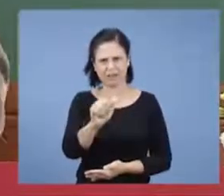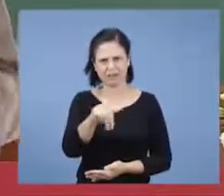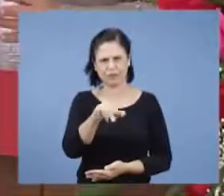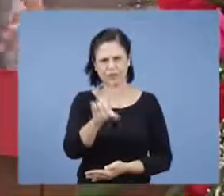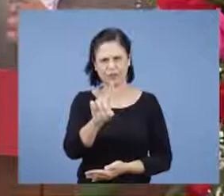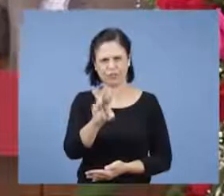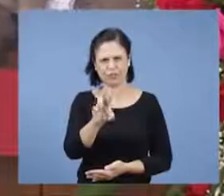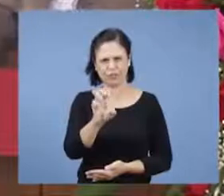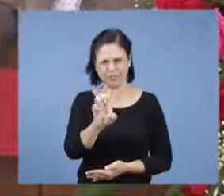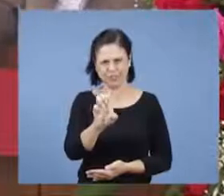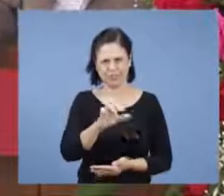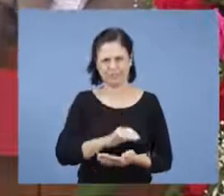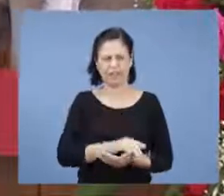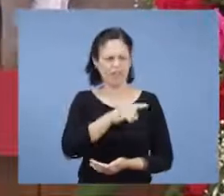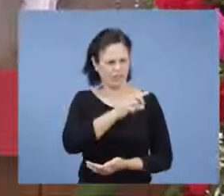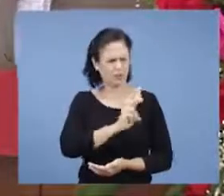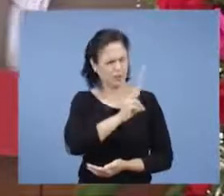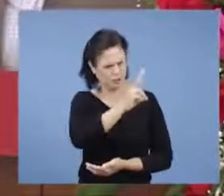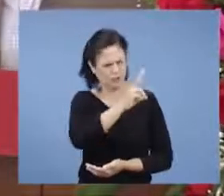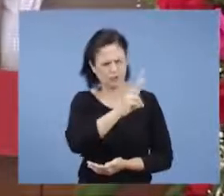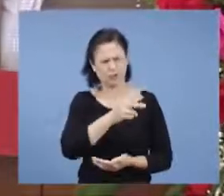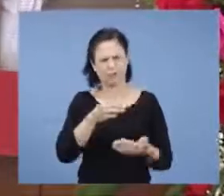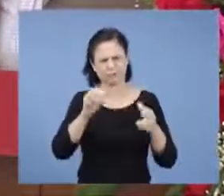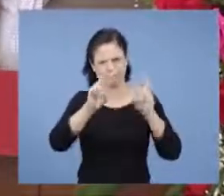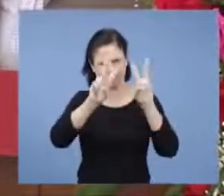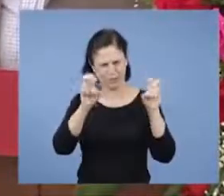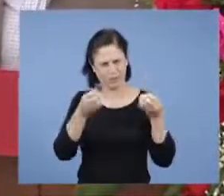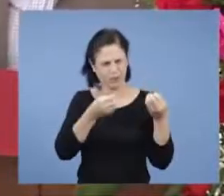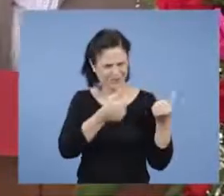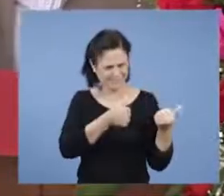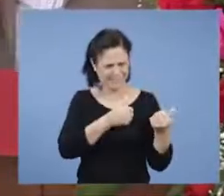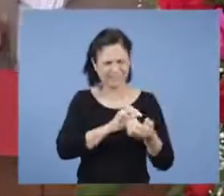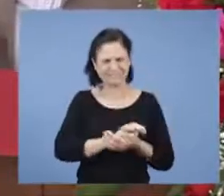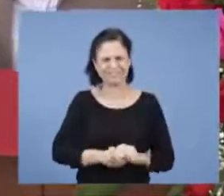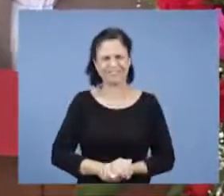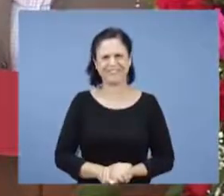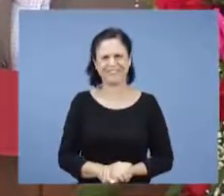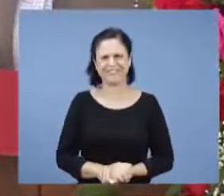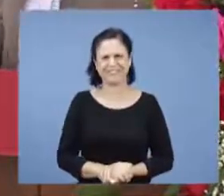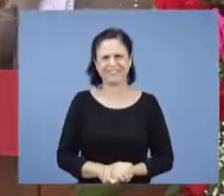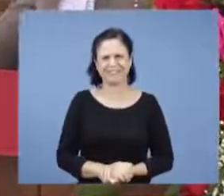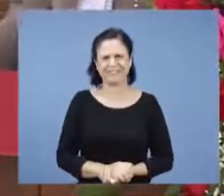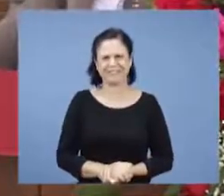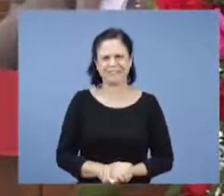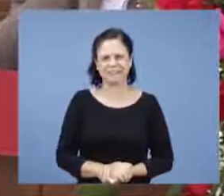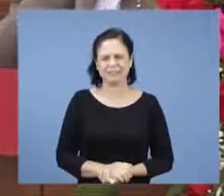assuntos que estão relacionados com hoje, com a nossa escola bíblica dominical de hoje.